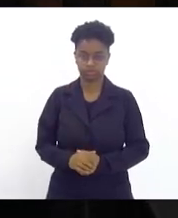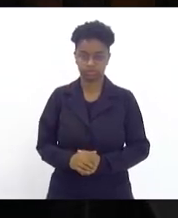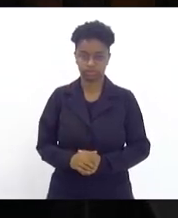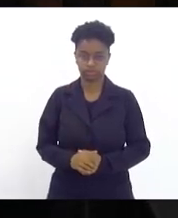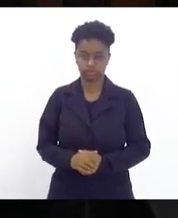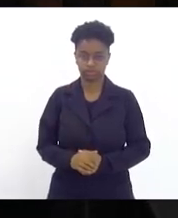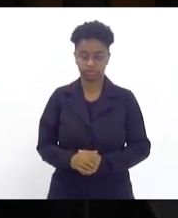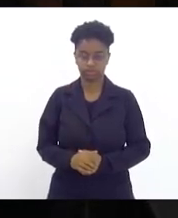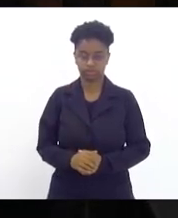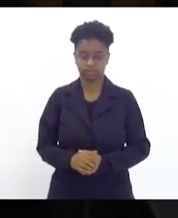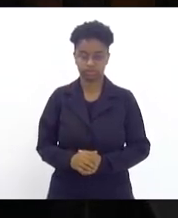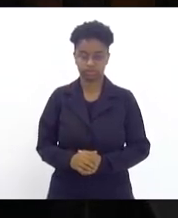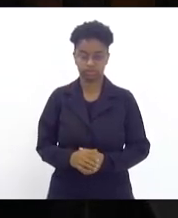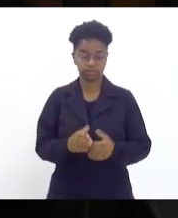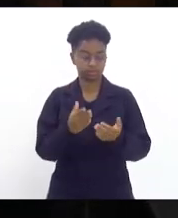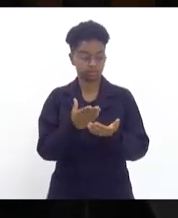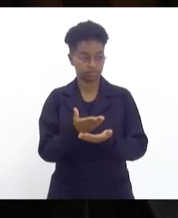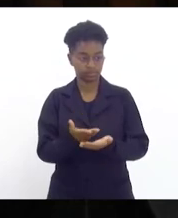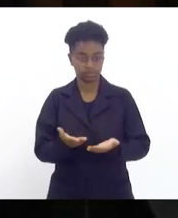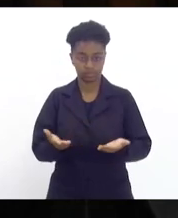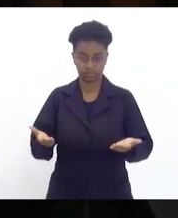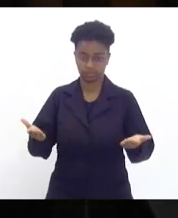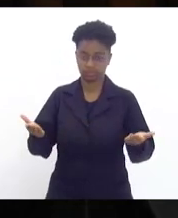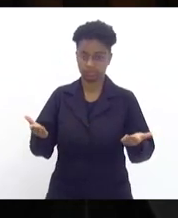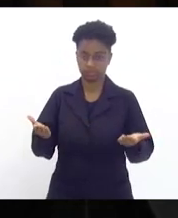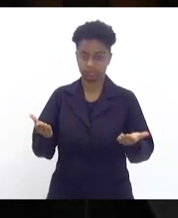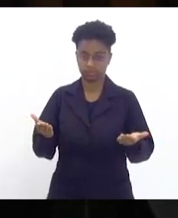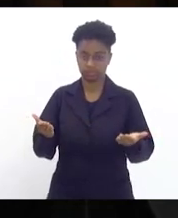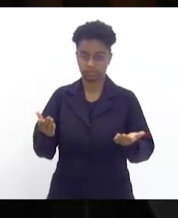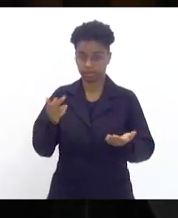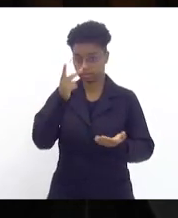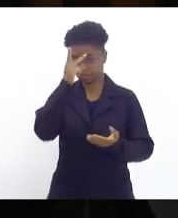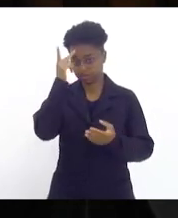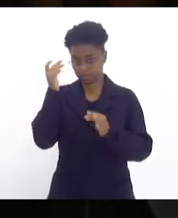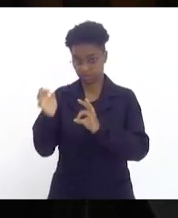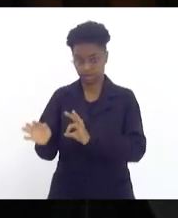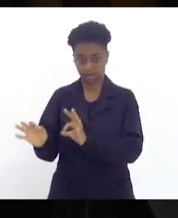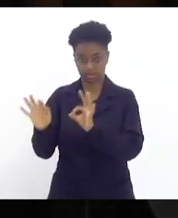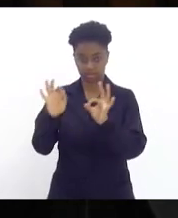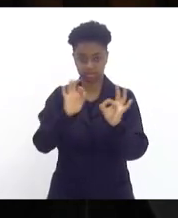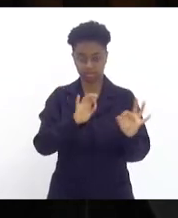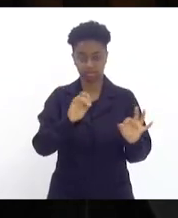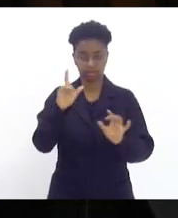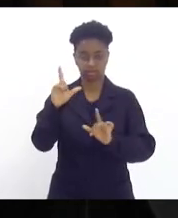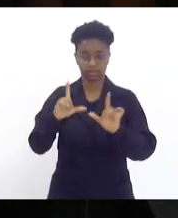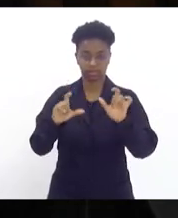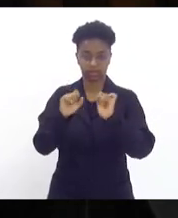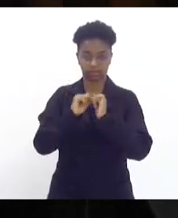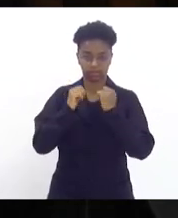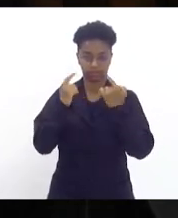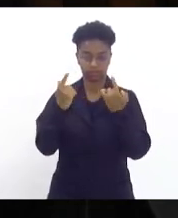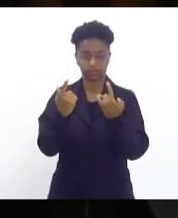senhoras e senhores telespectadores da TV Alerja,